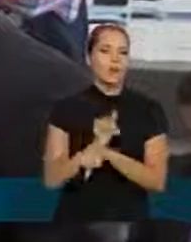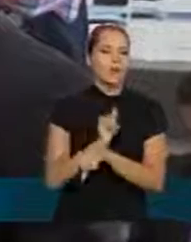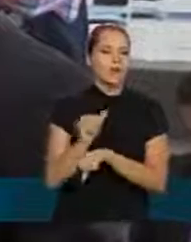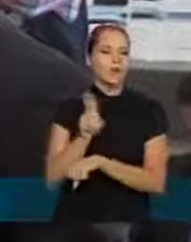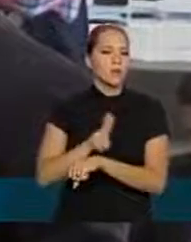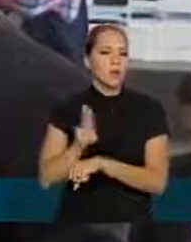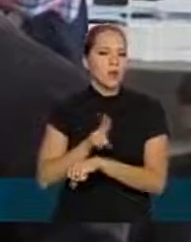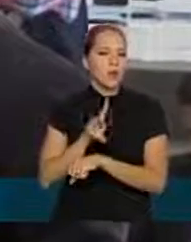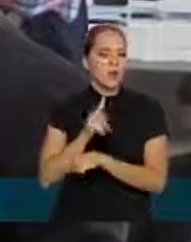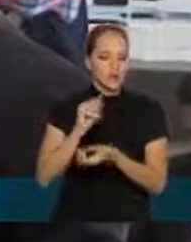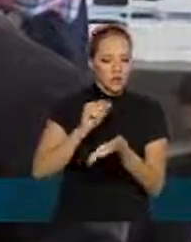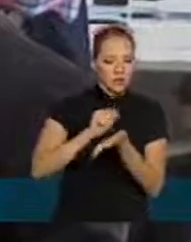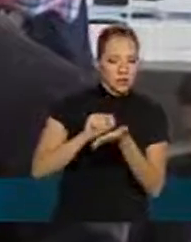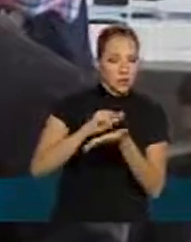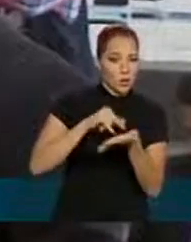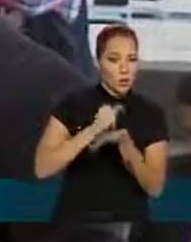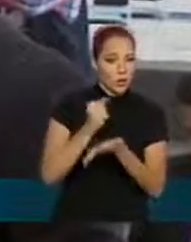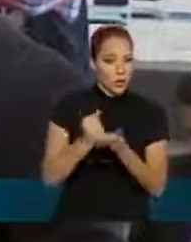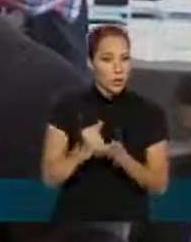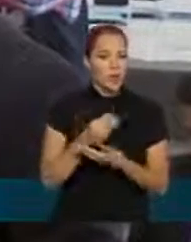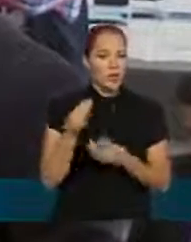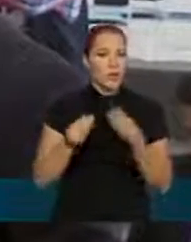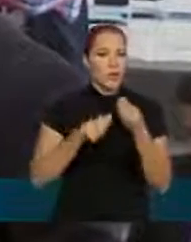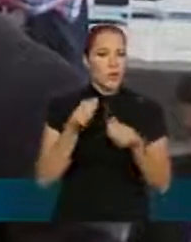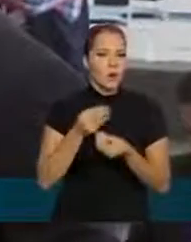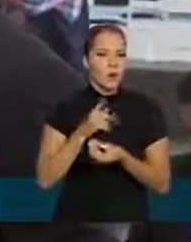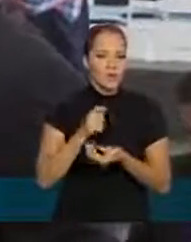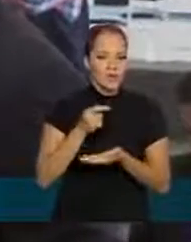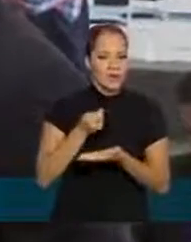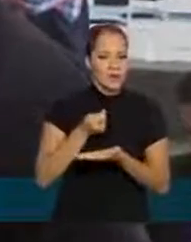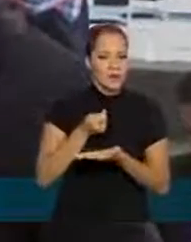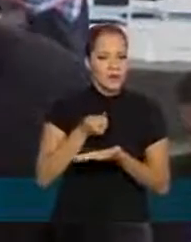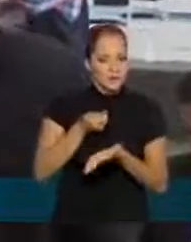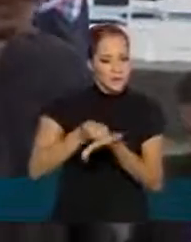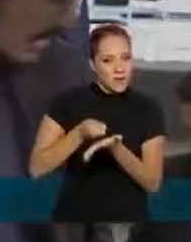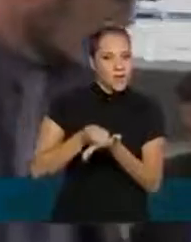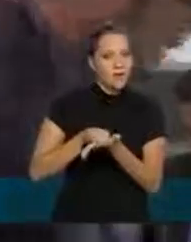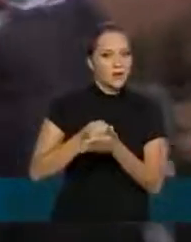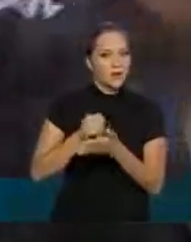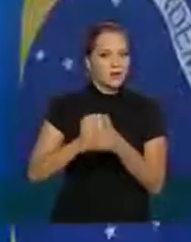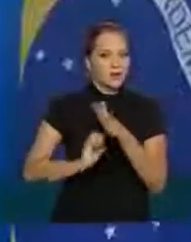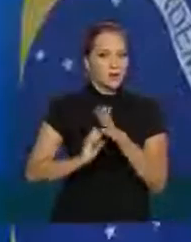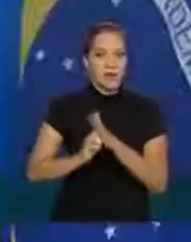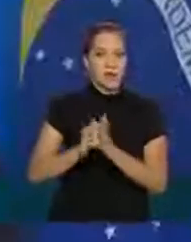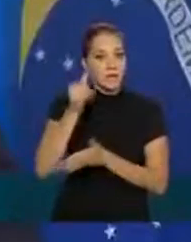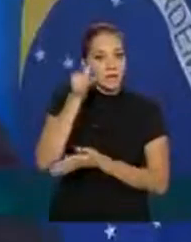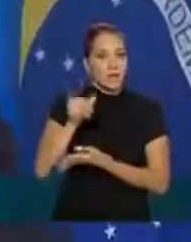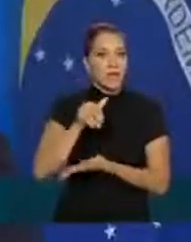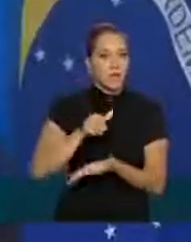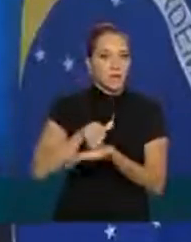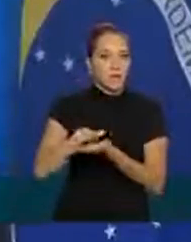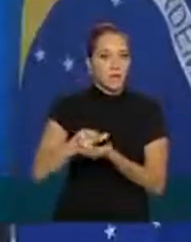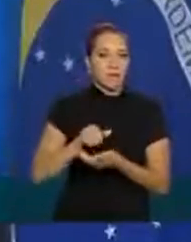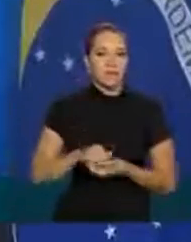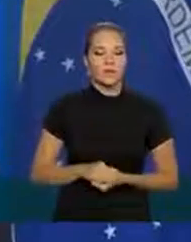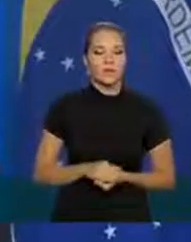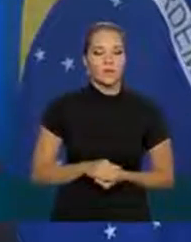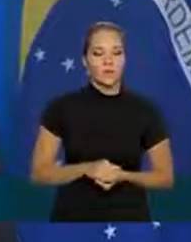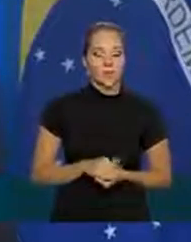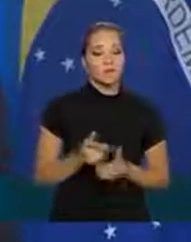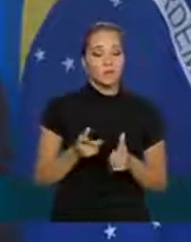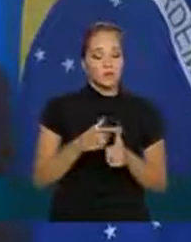ser algo no contrato como é que vocês vão forçar as empresas a não demitirem obrigado bom primeiro vai estar no contrato